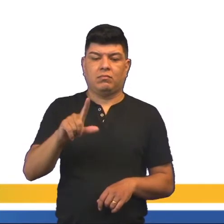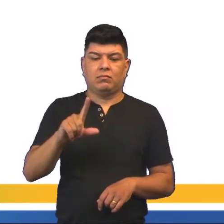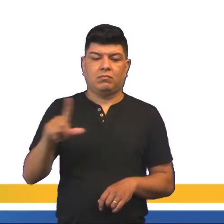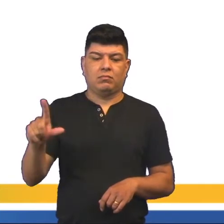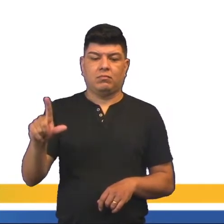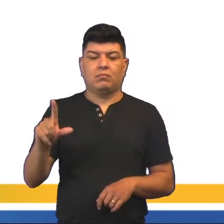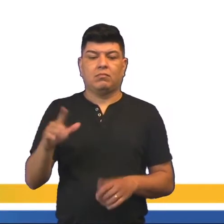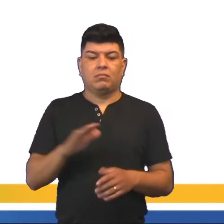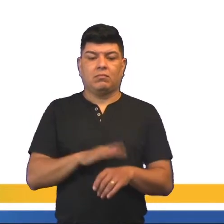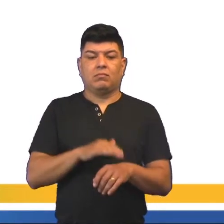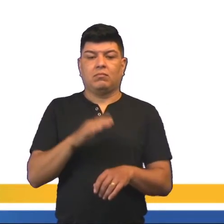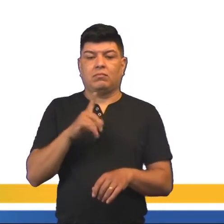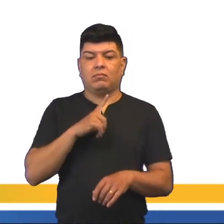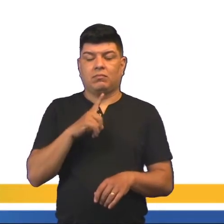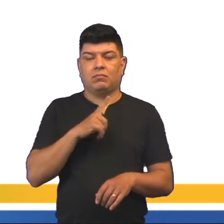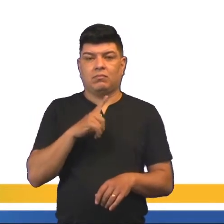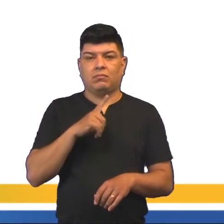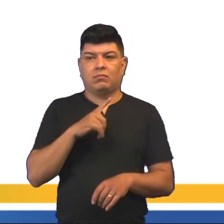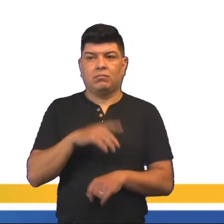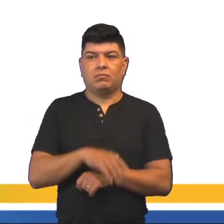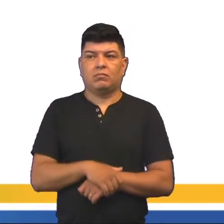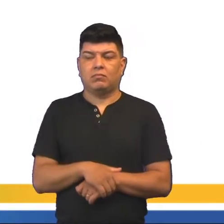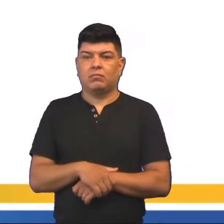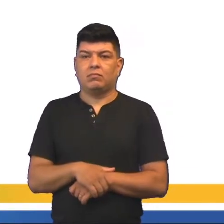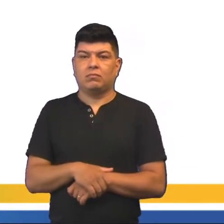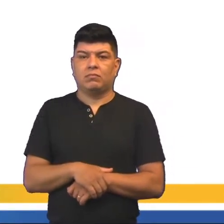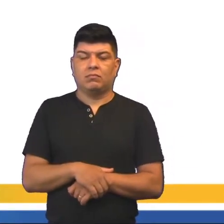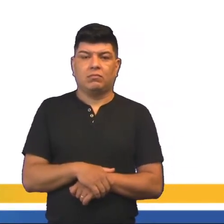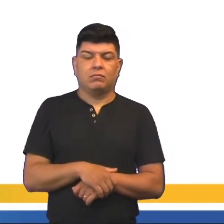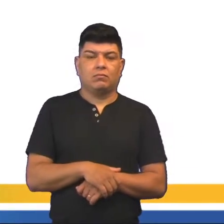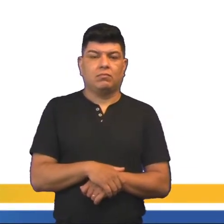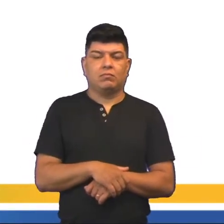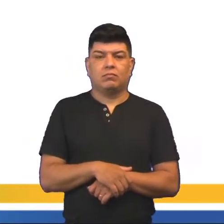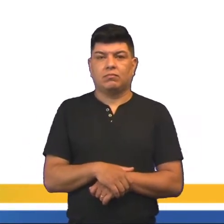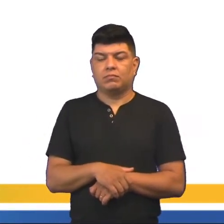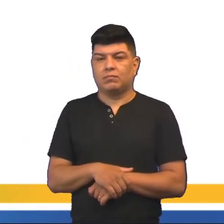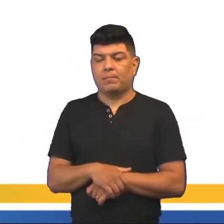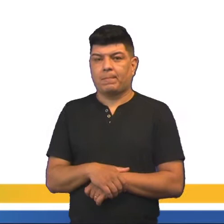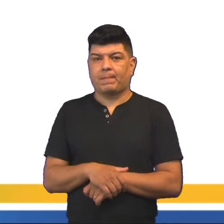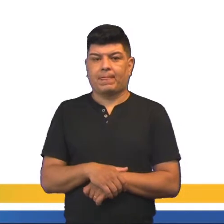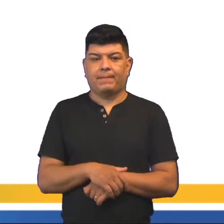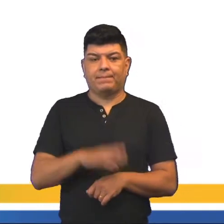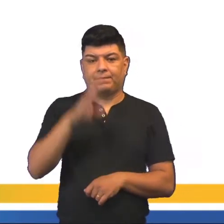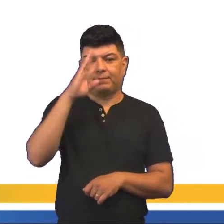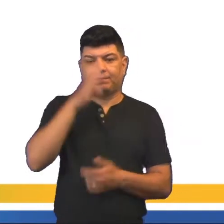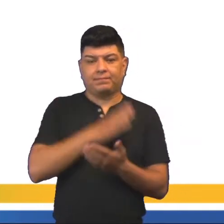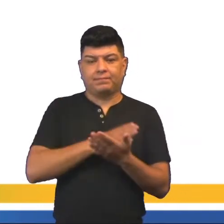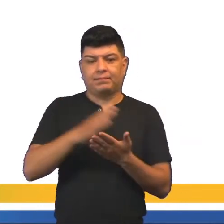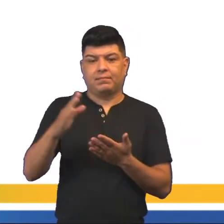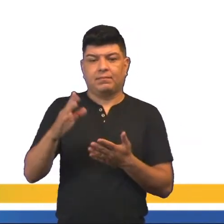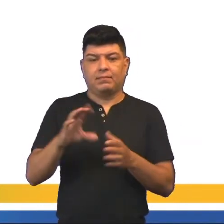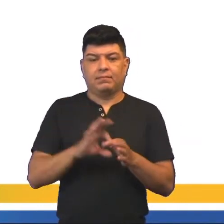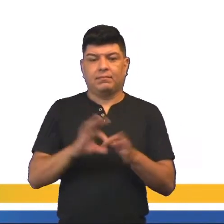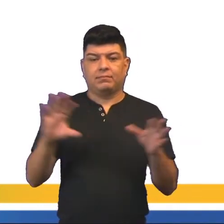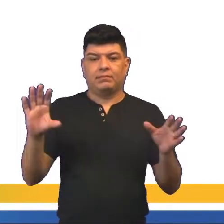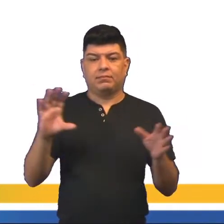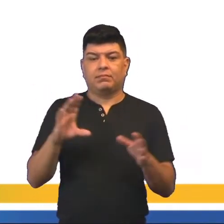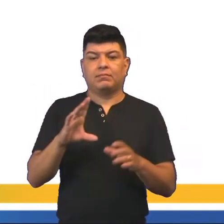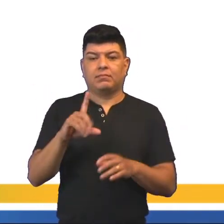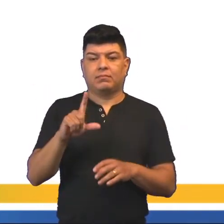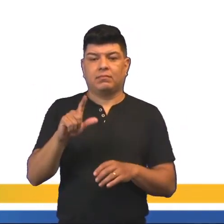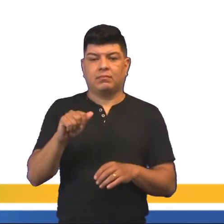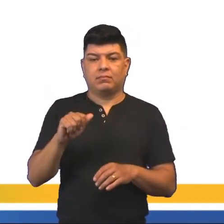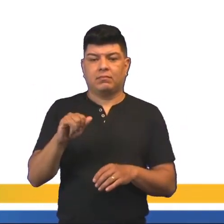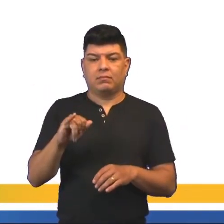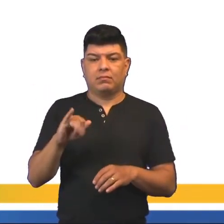tirania da maioria dos regimes absolutistas. Os princípios do liberalismo clássico,